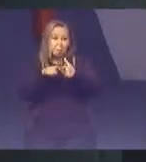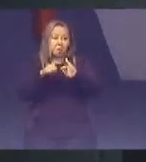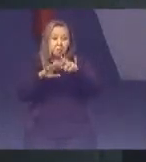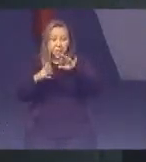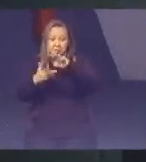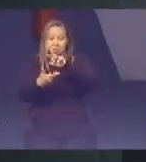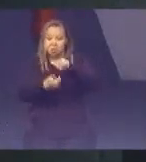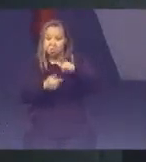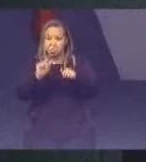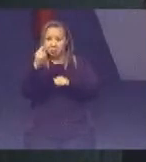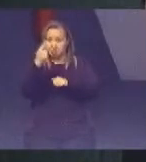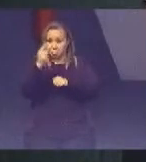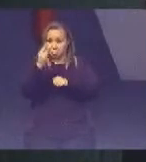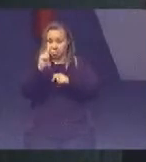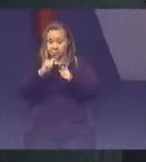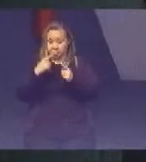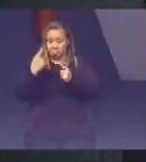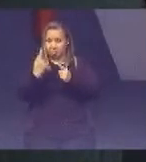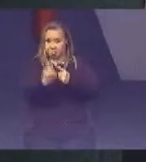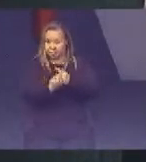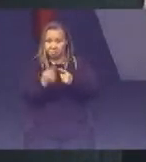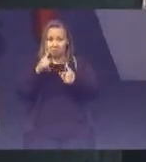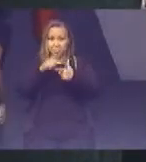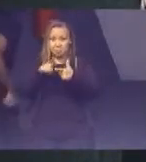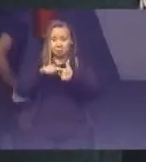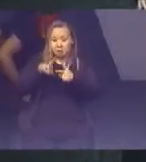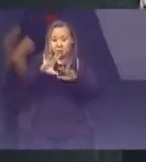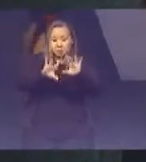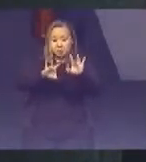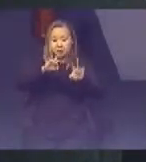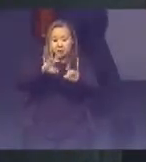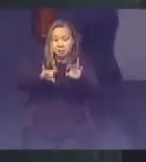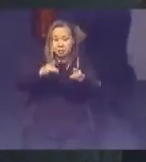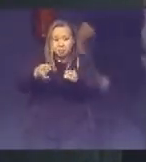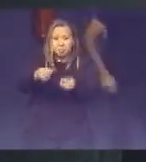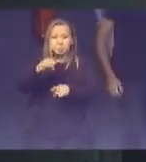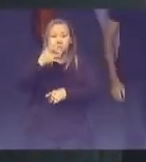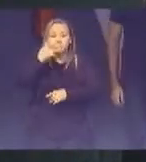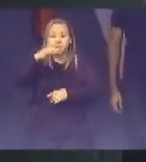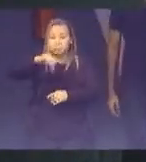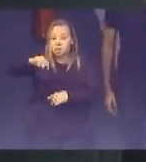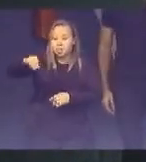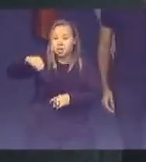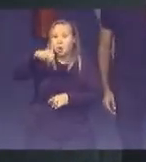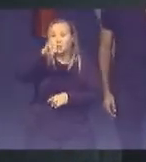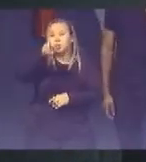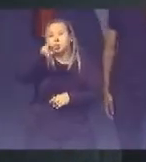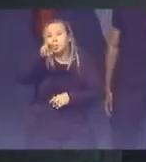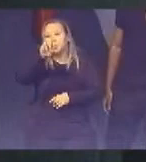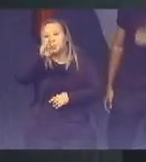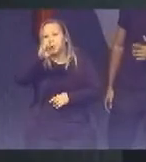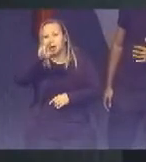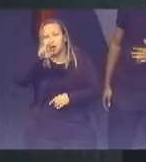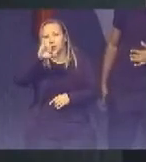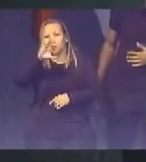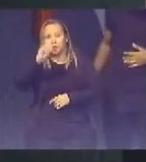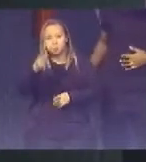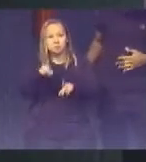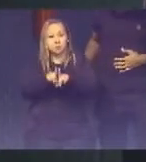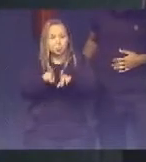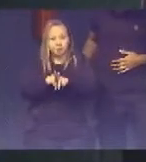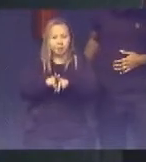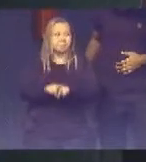E também por um problema De extração De sal De minério Que é a regulação Da mineração A ANM Agência Nacional De